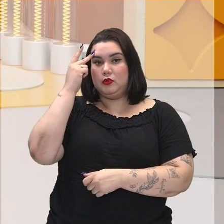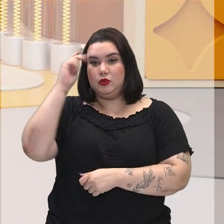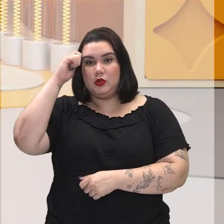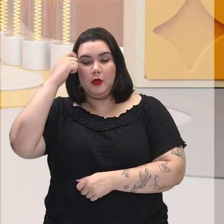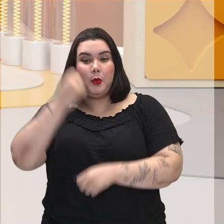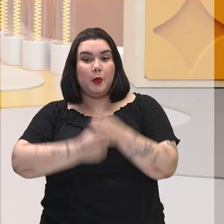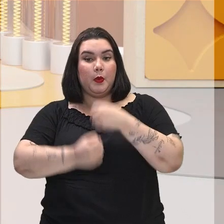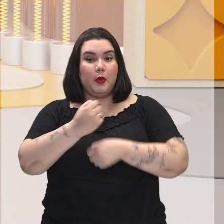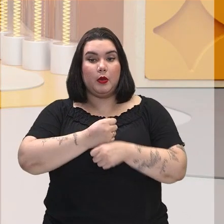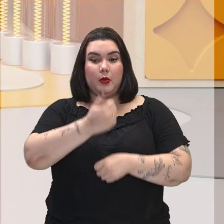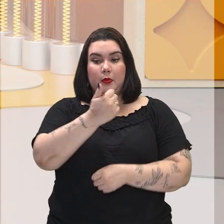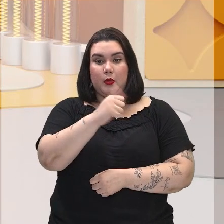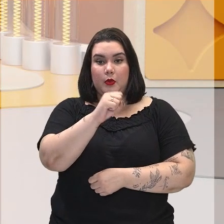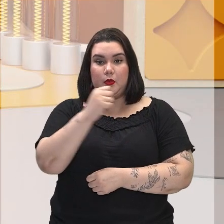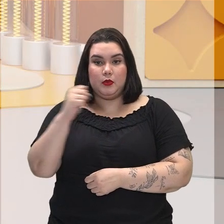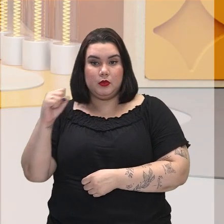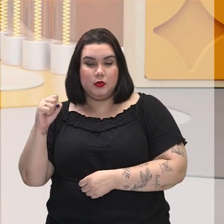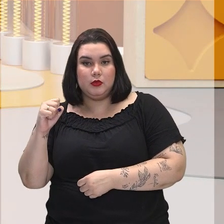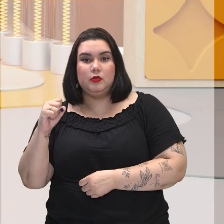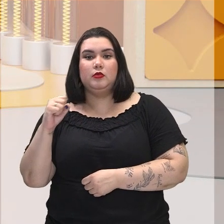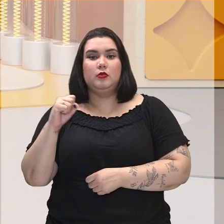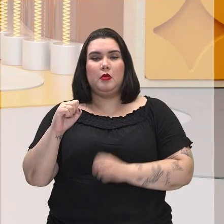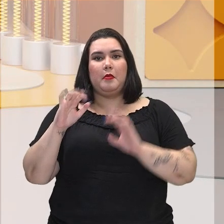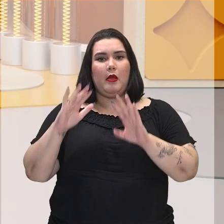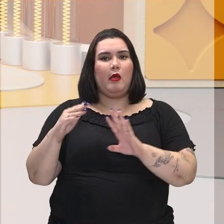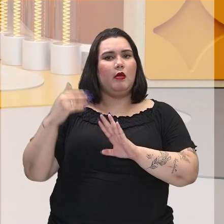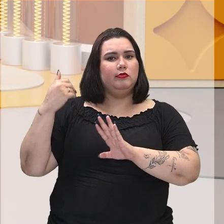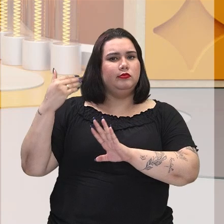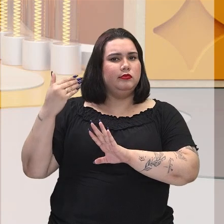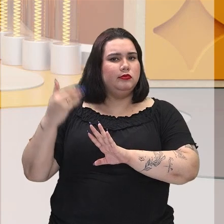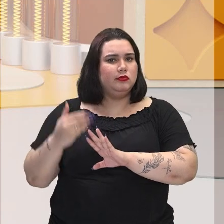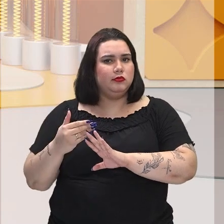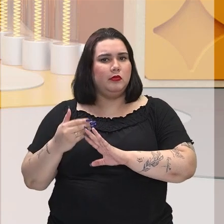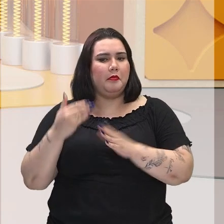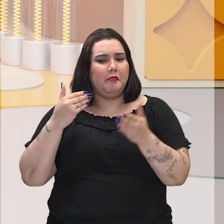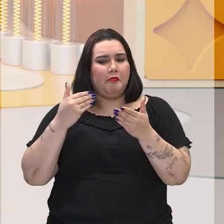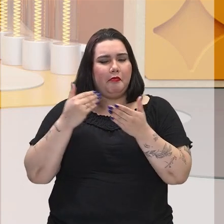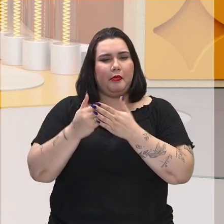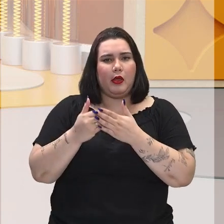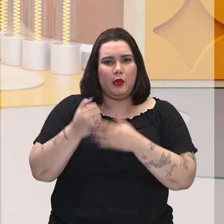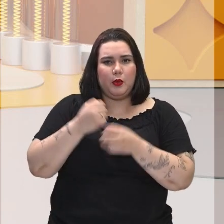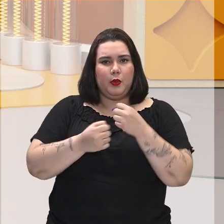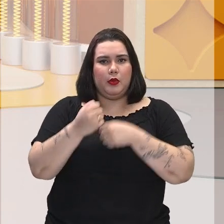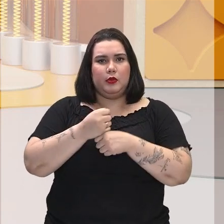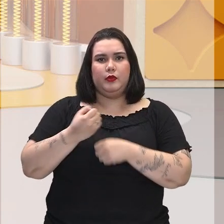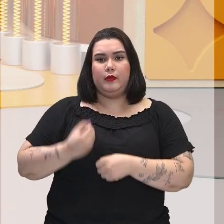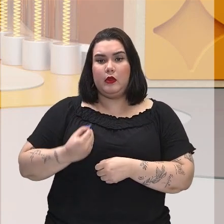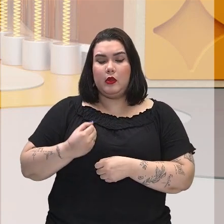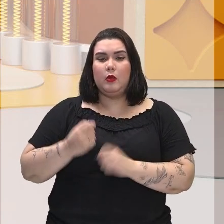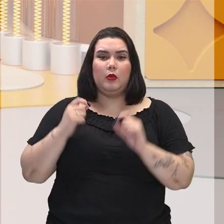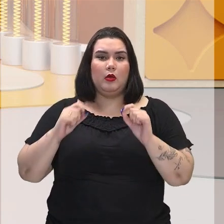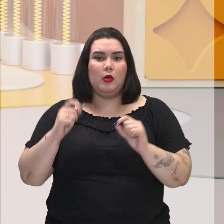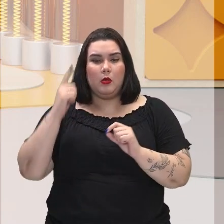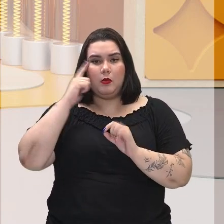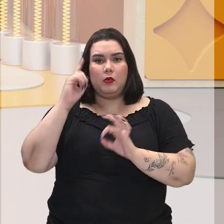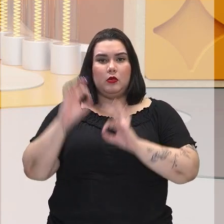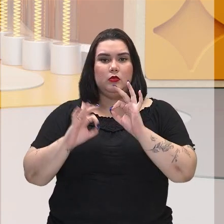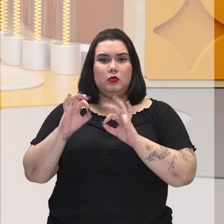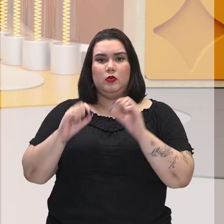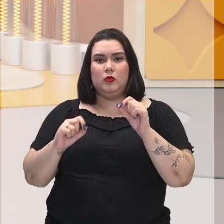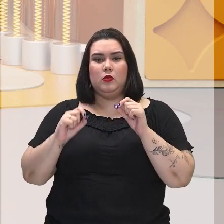1888, é bem recente, bem perto da gente, o processo de se pensar num